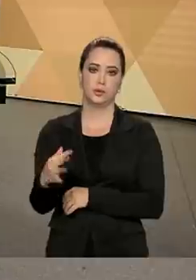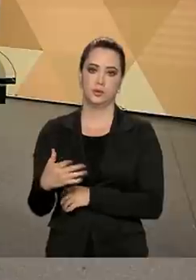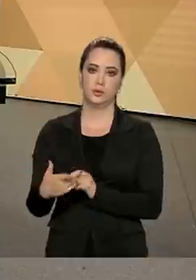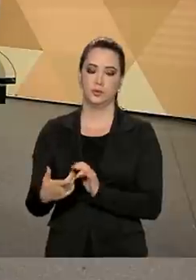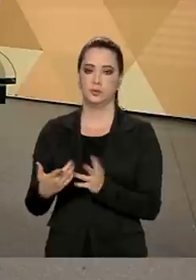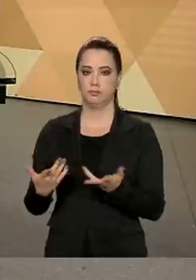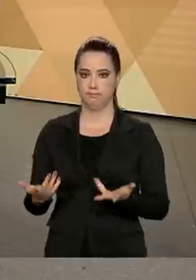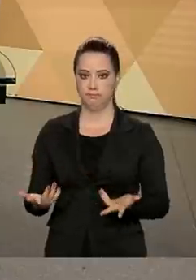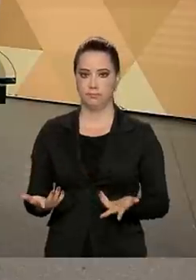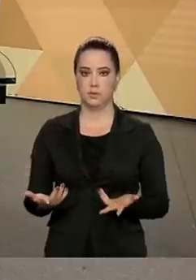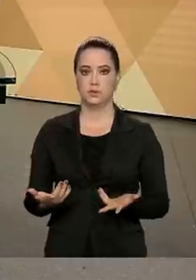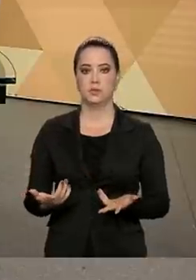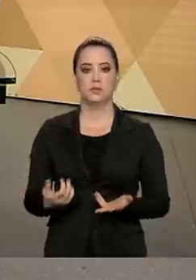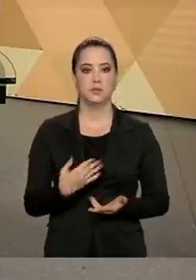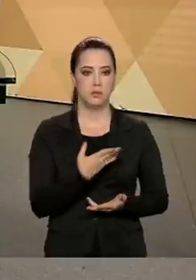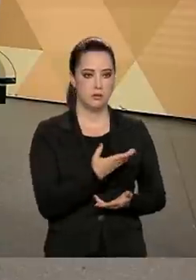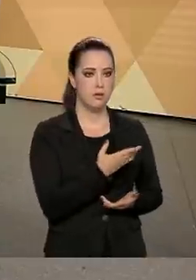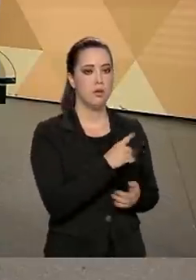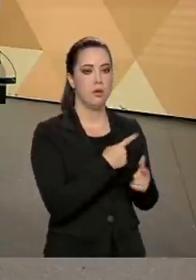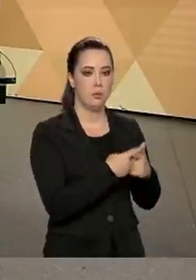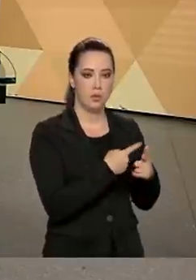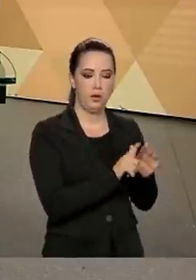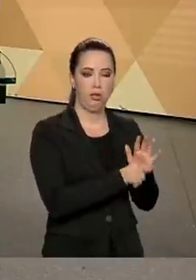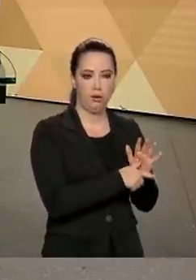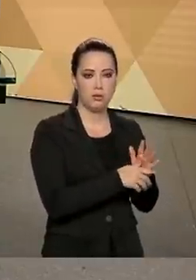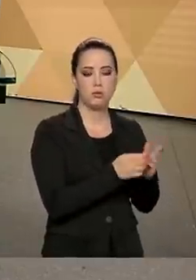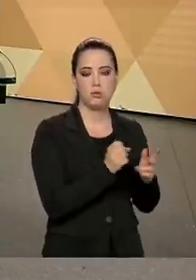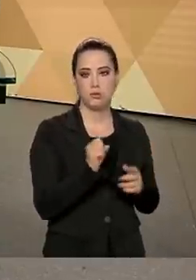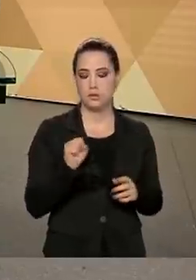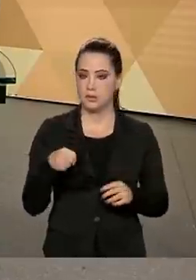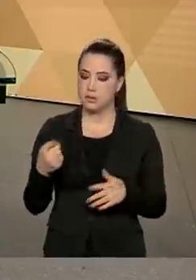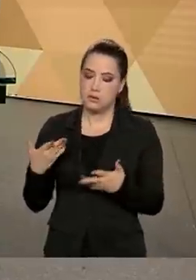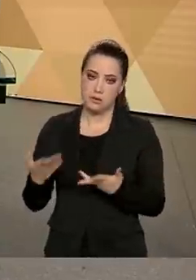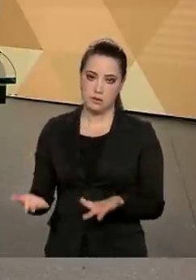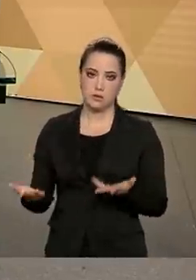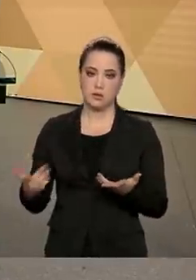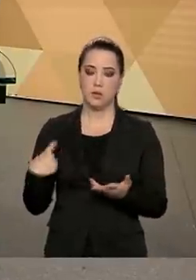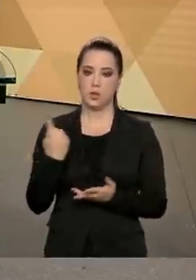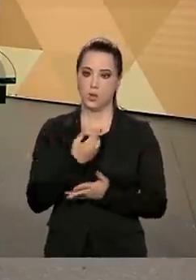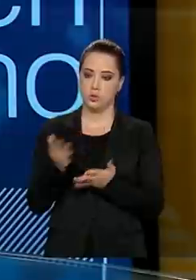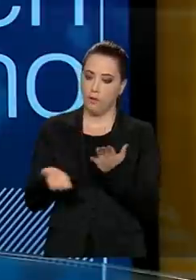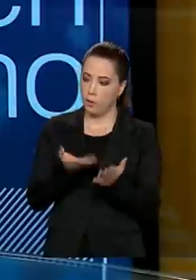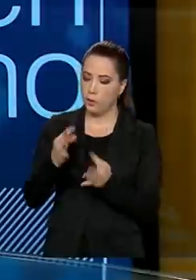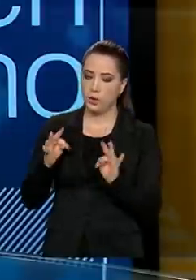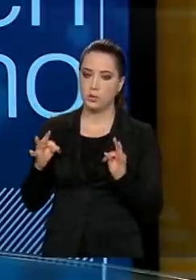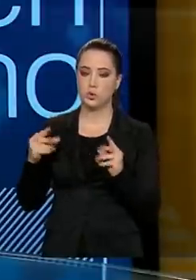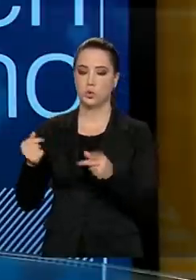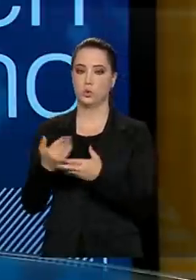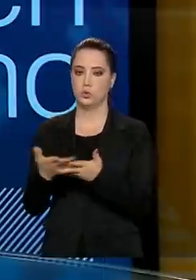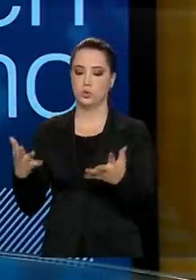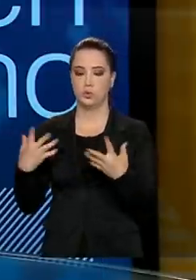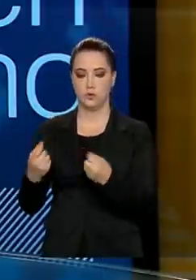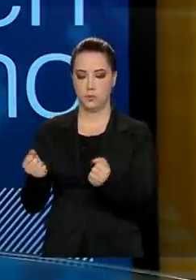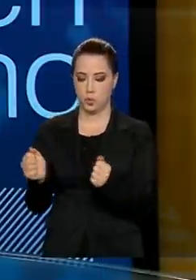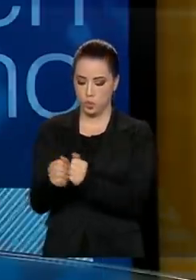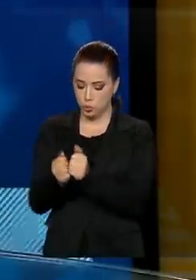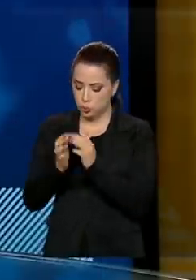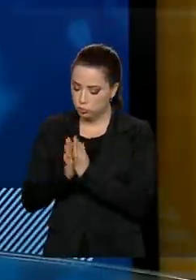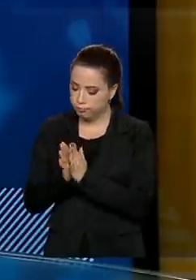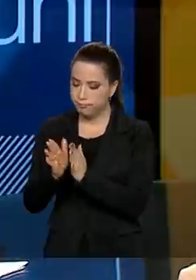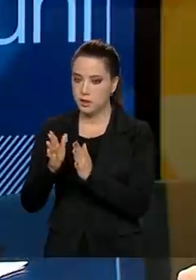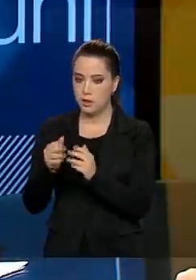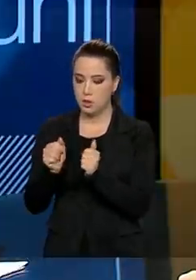2020, será realizado em janeiro de 2021. Exatamente. Então, nós vamos tentar atender a necessidade de todos. Vamos lá. Em janeiro,